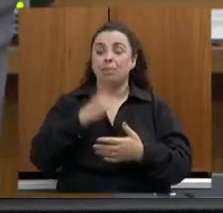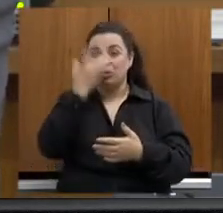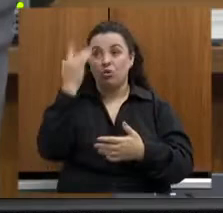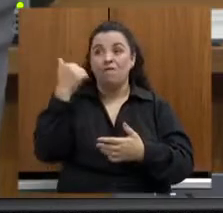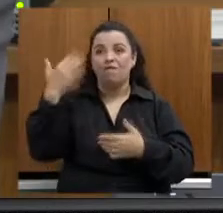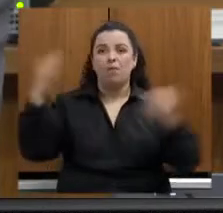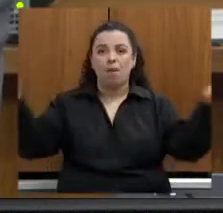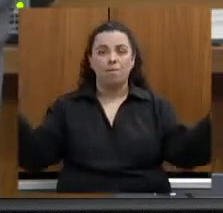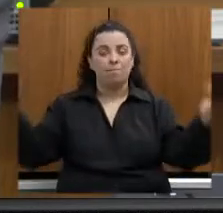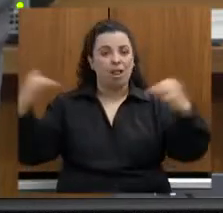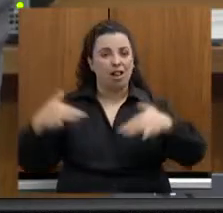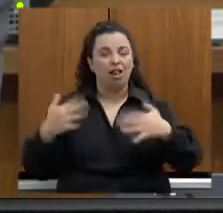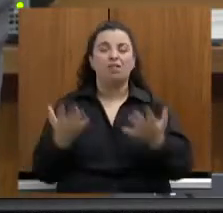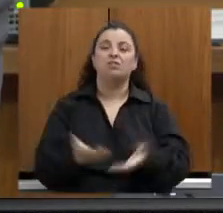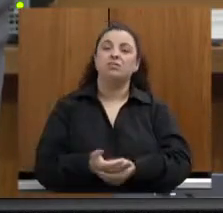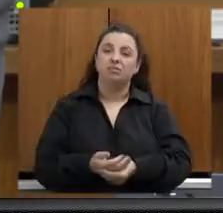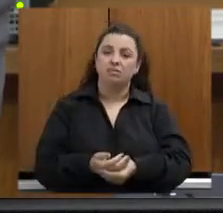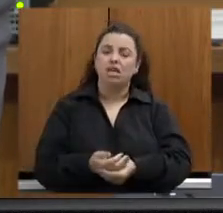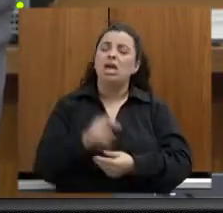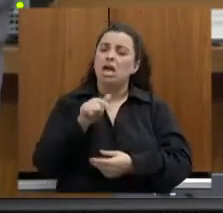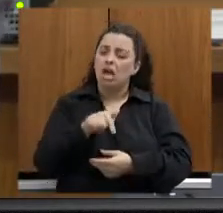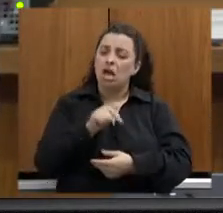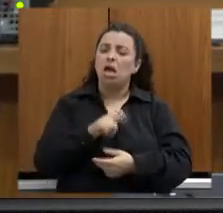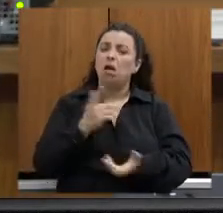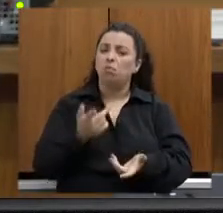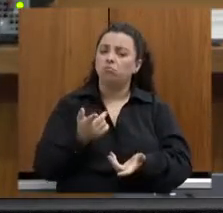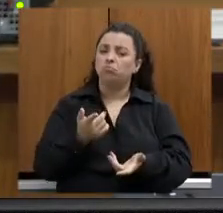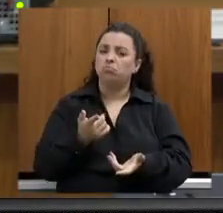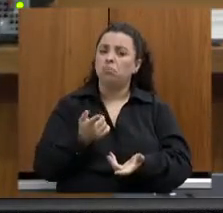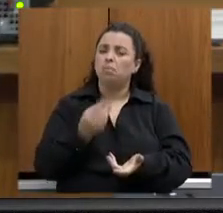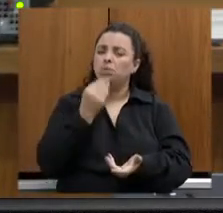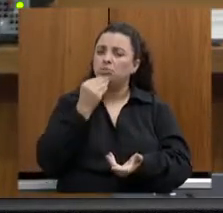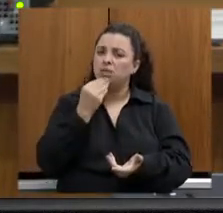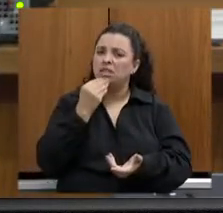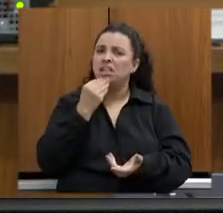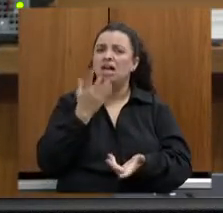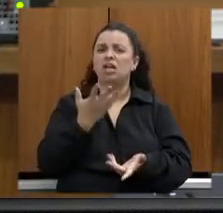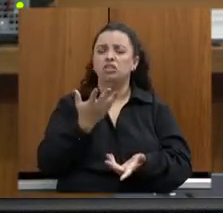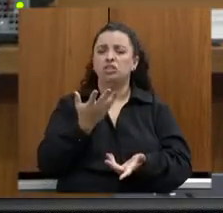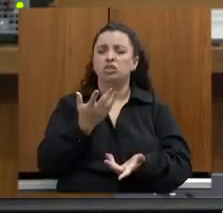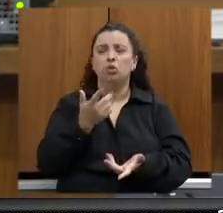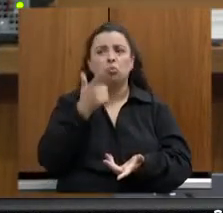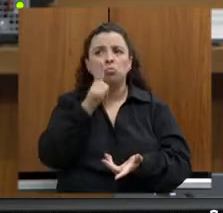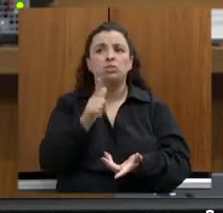renda, que movimenta a economia de Belo Horizonte